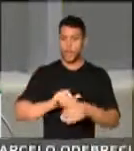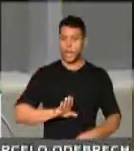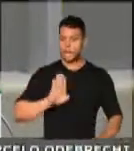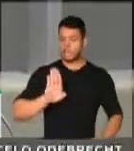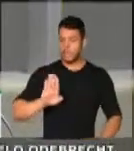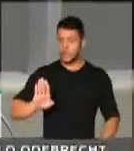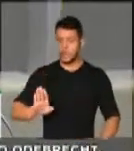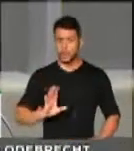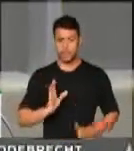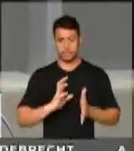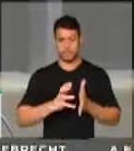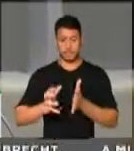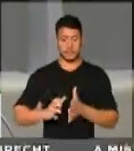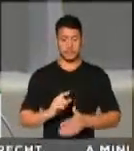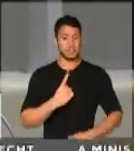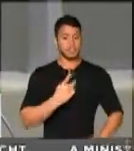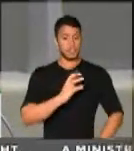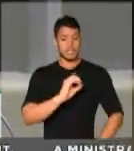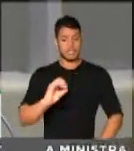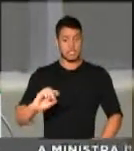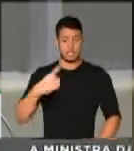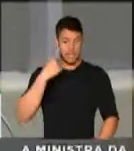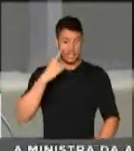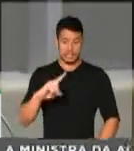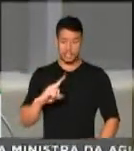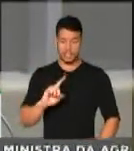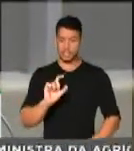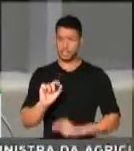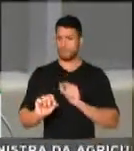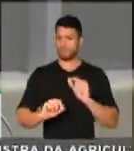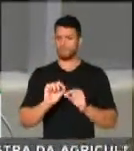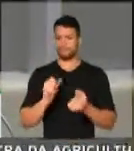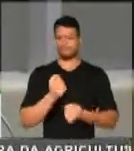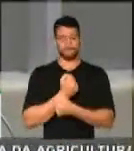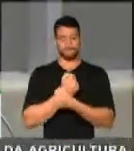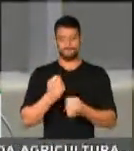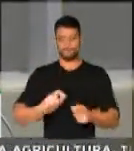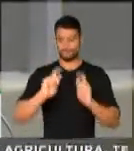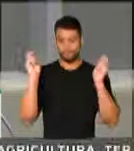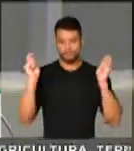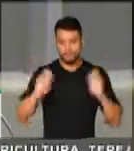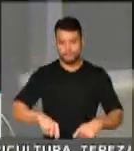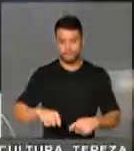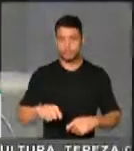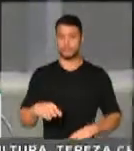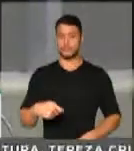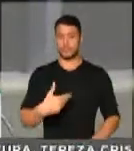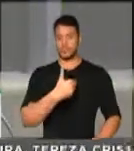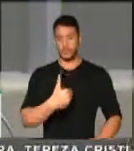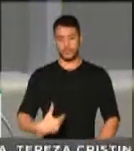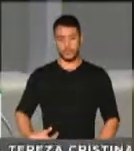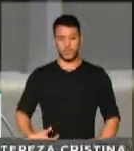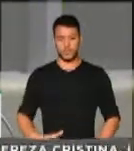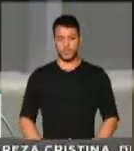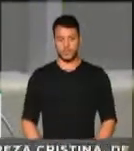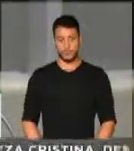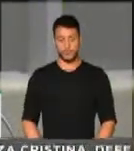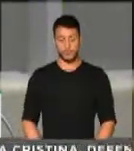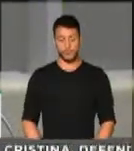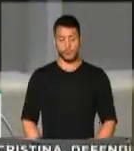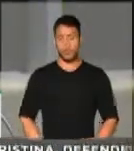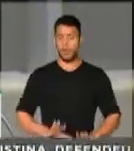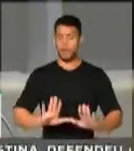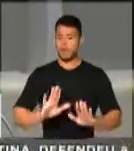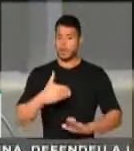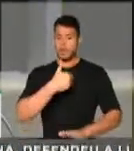partido. 100 dias de incapacidade de governar. Bolsonaro diz que